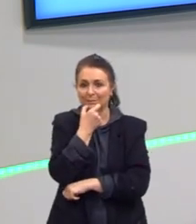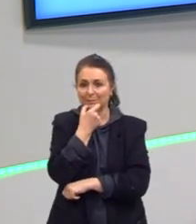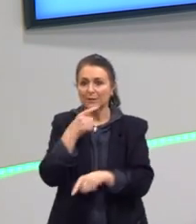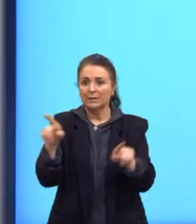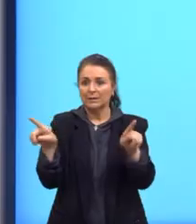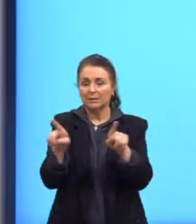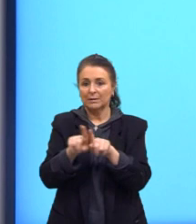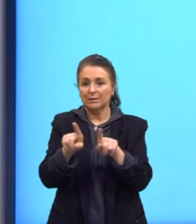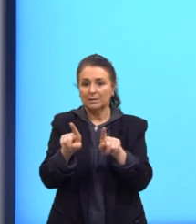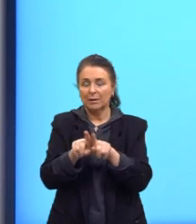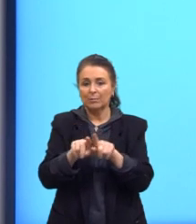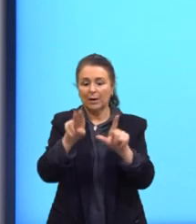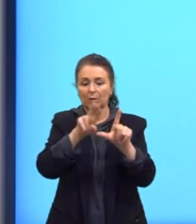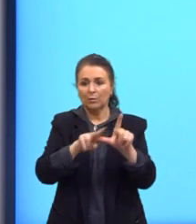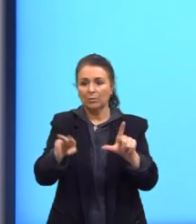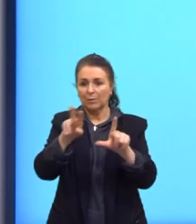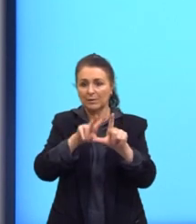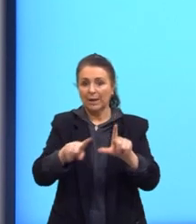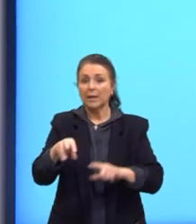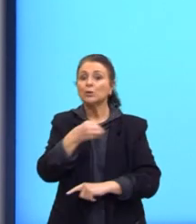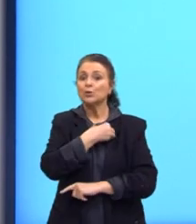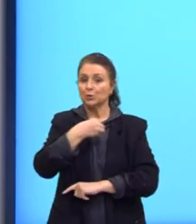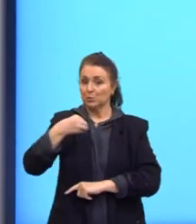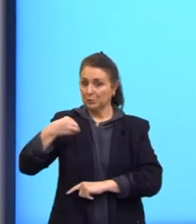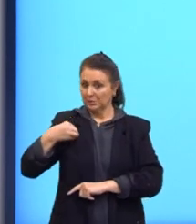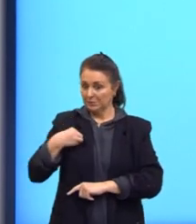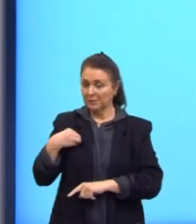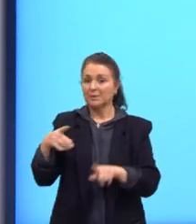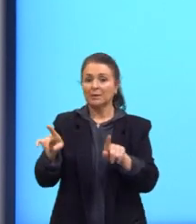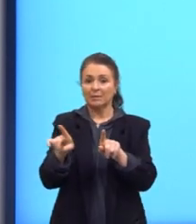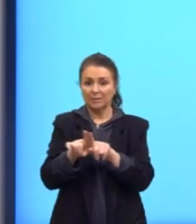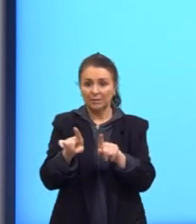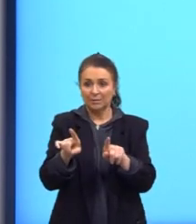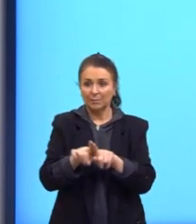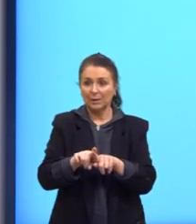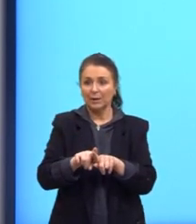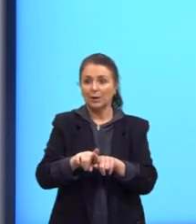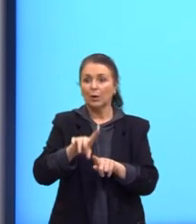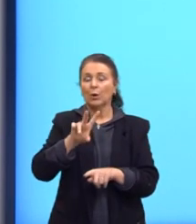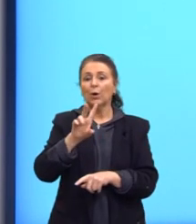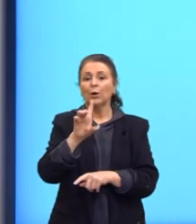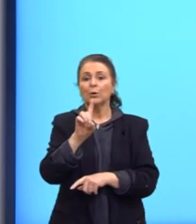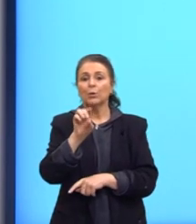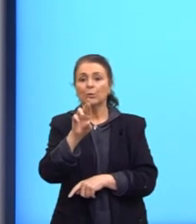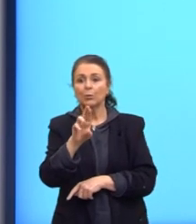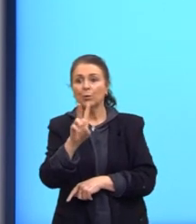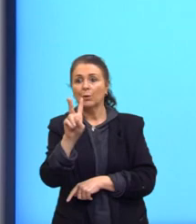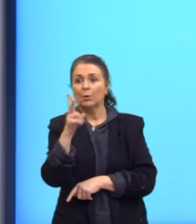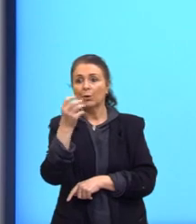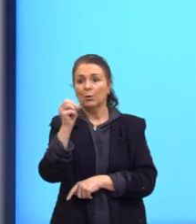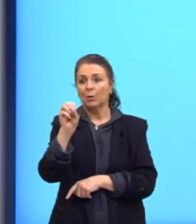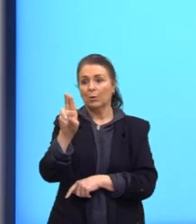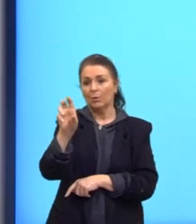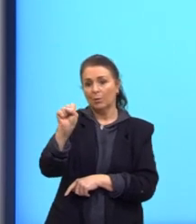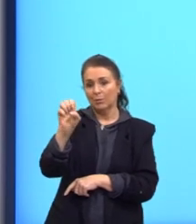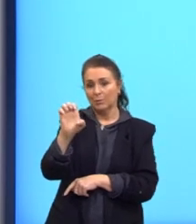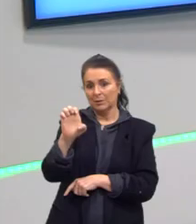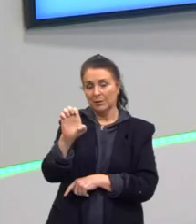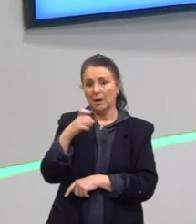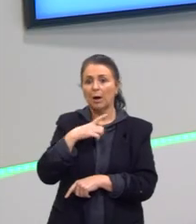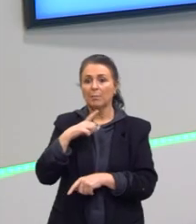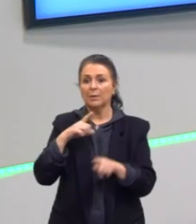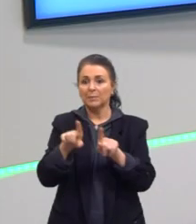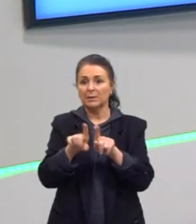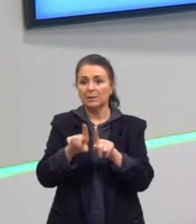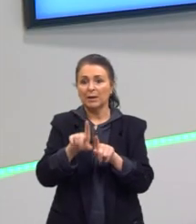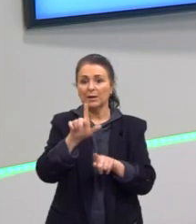Trouxe também duas séries médicas que eu gosto muito. Dr. House, que foi a primeira série que eu assisti, inclusive, e o The Good